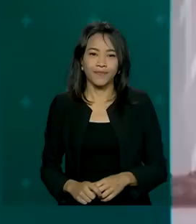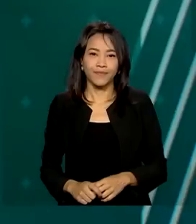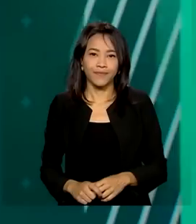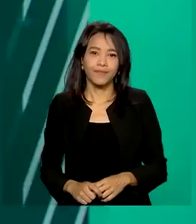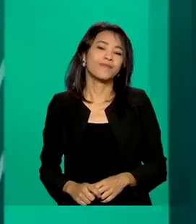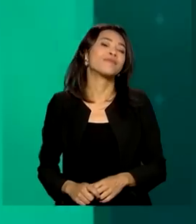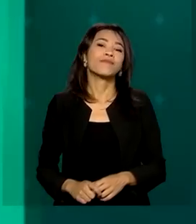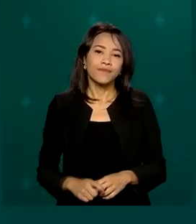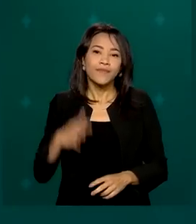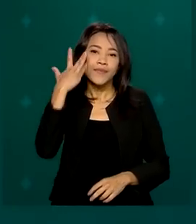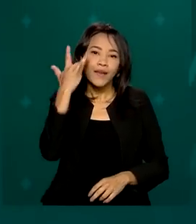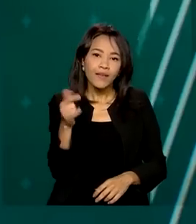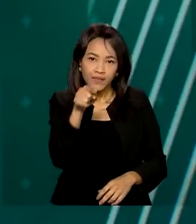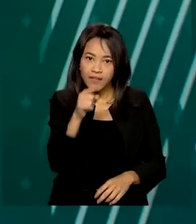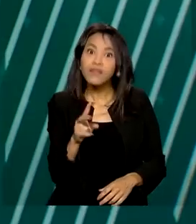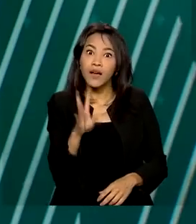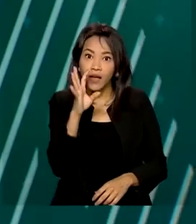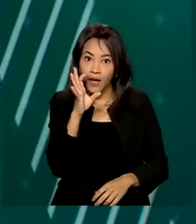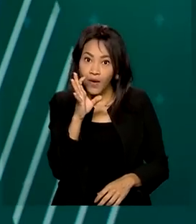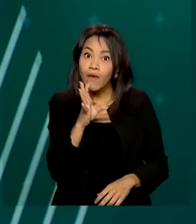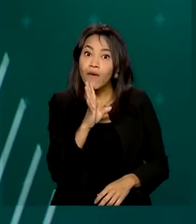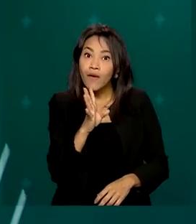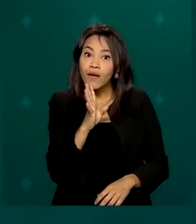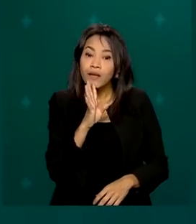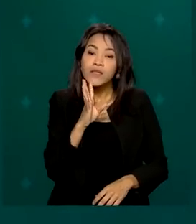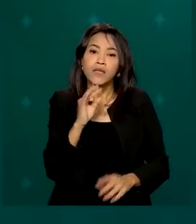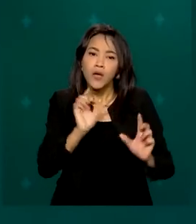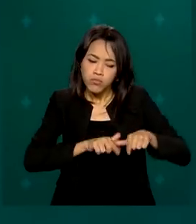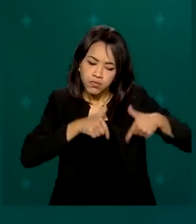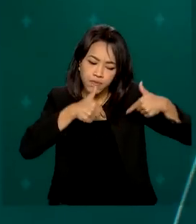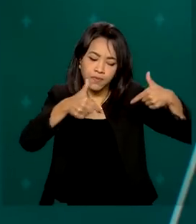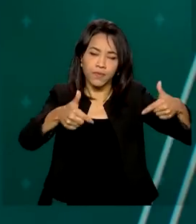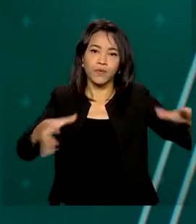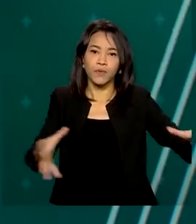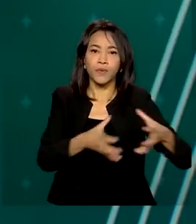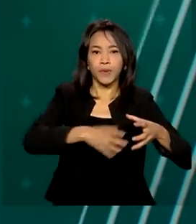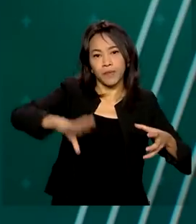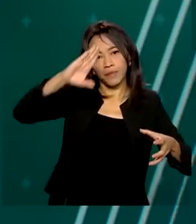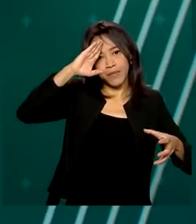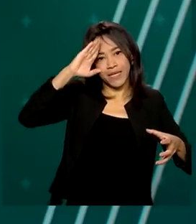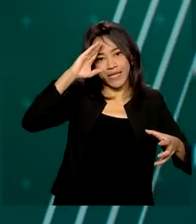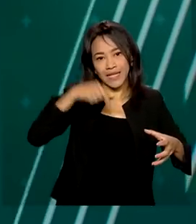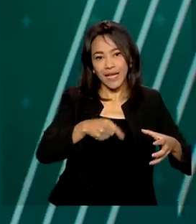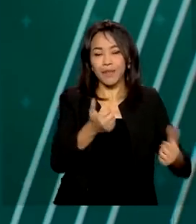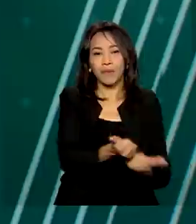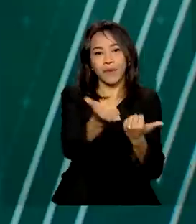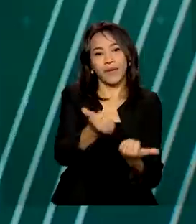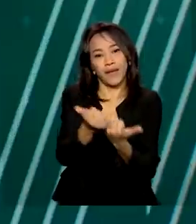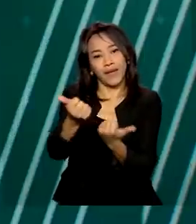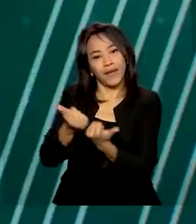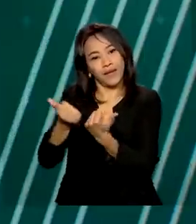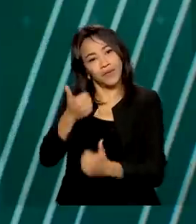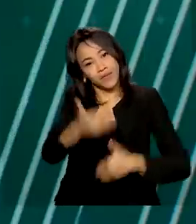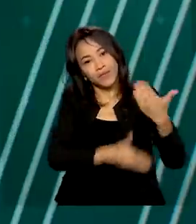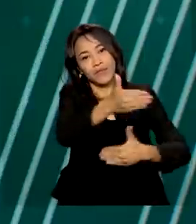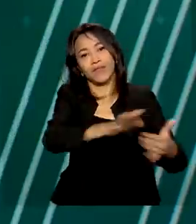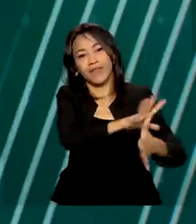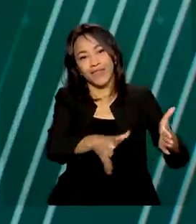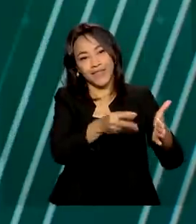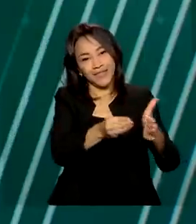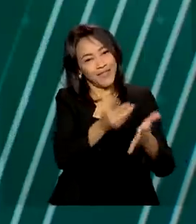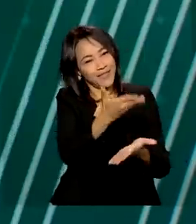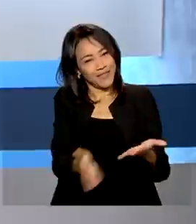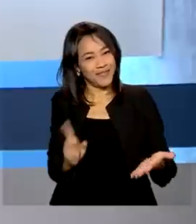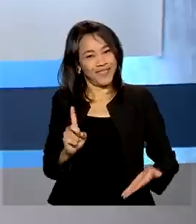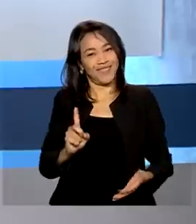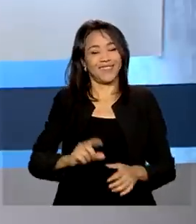E amanhã você vai conhecer mais sobre a atuação dos militares brasileiros que levam cidadania e desenvolvimento para a Amazônia. Não perca!